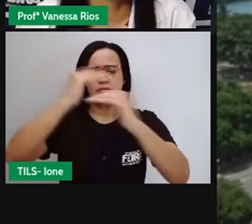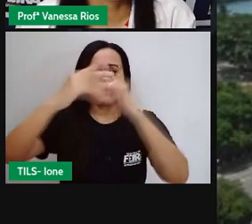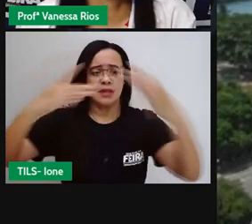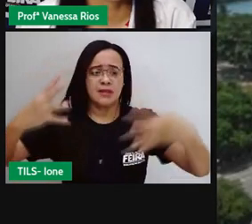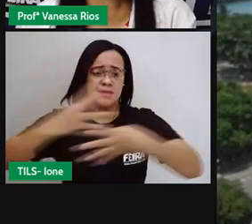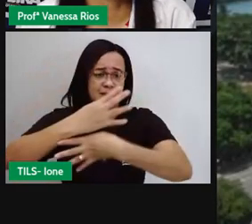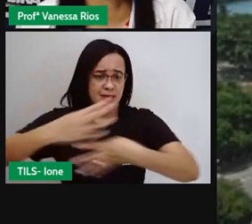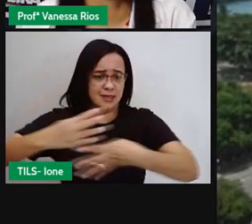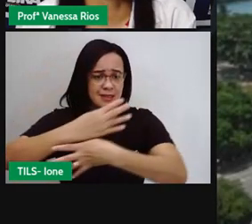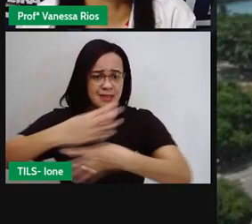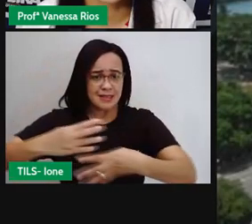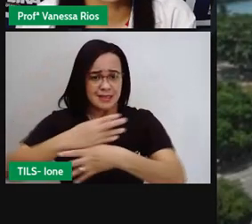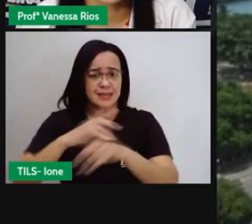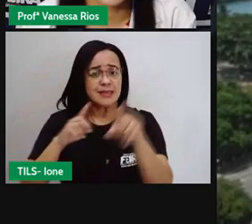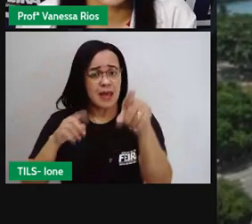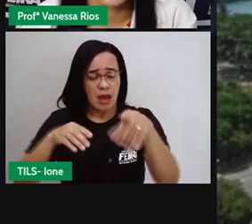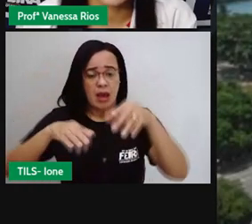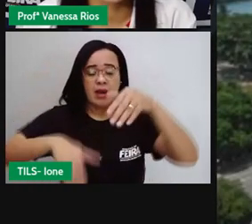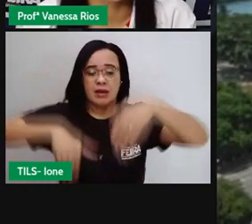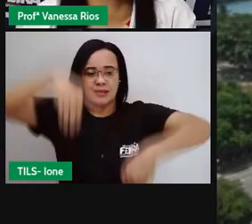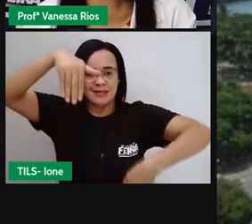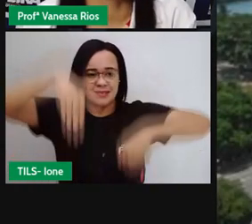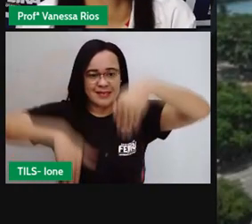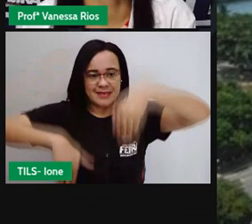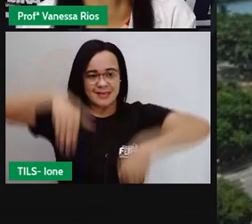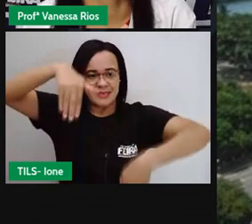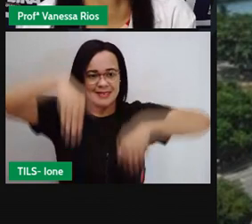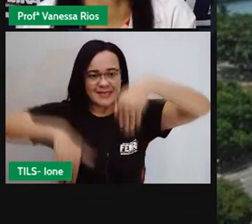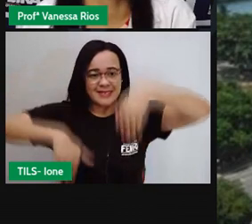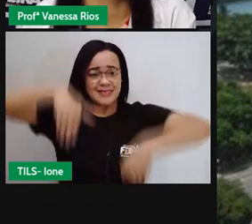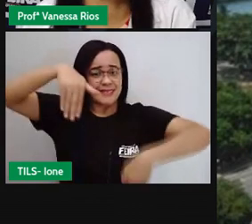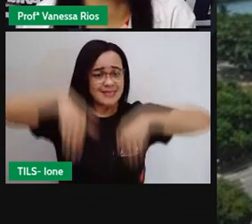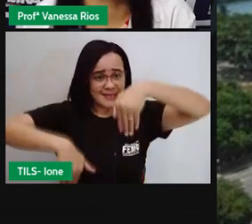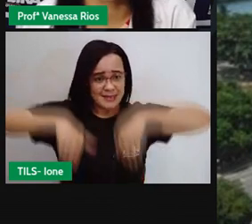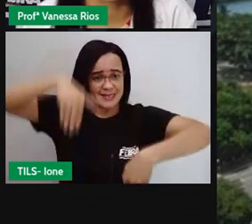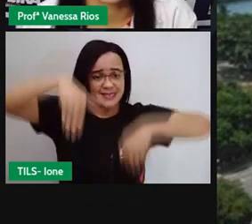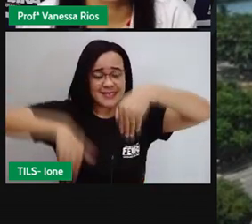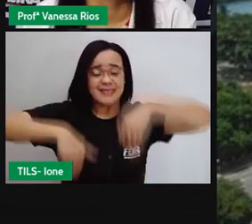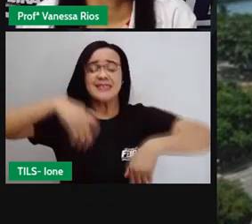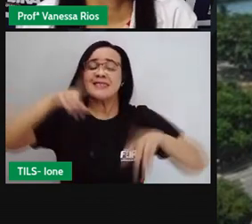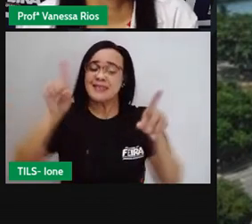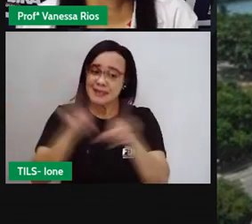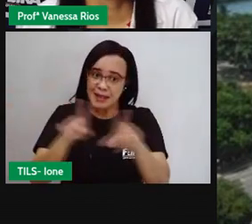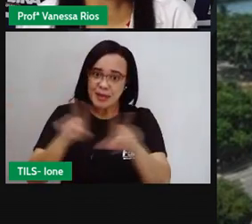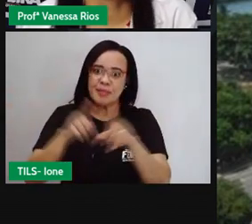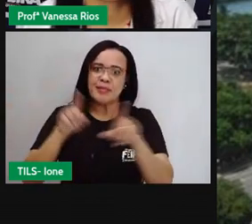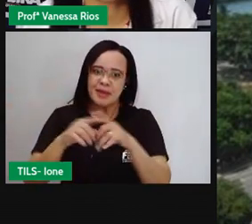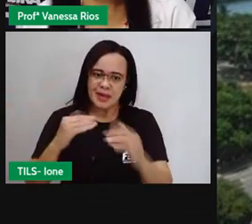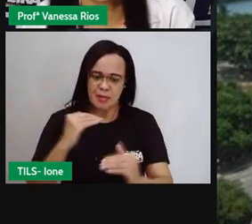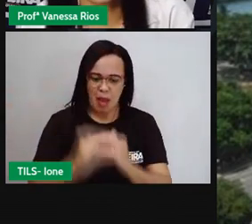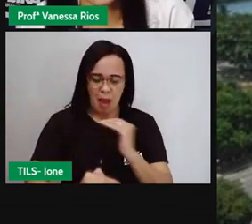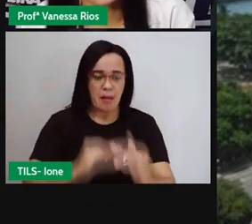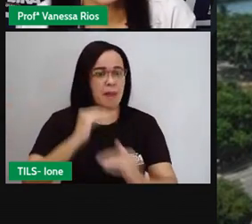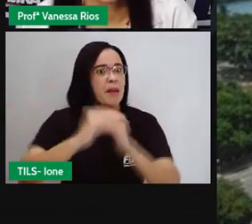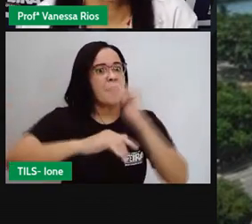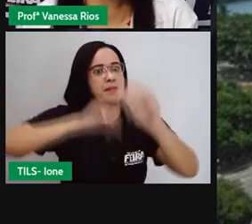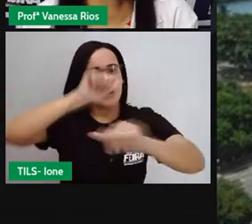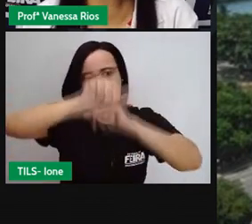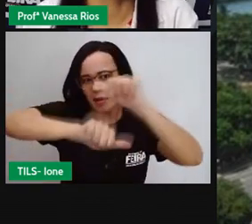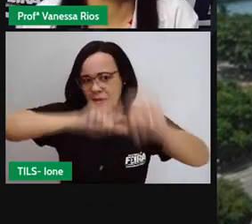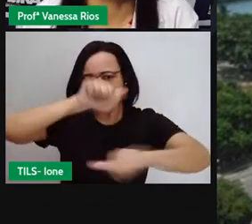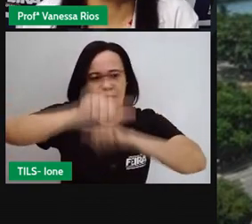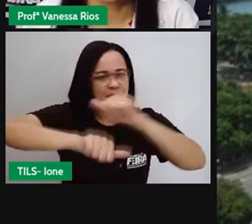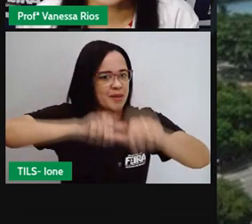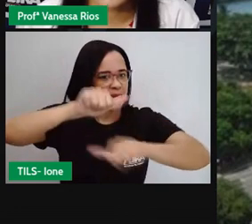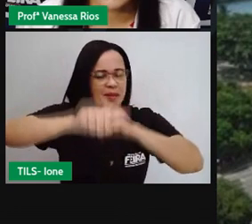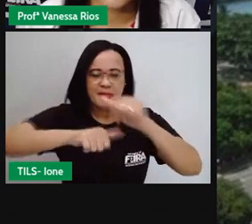Outro ponto aí, o elevador Lacerda, que no decorrer do tempo também passou, né? Por modificações. Nem